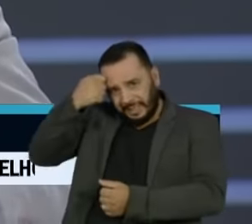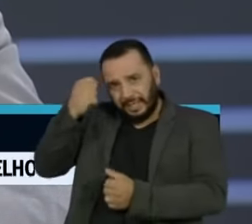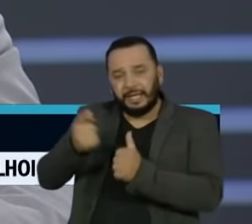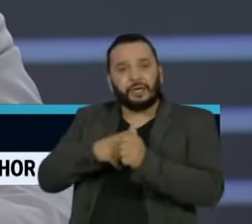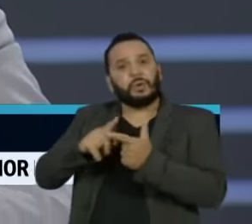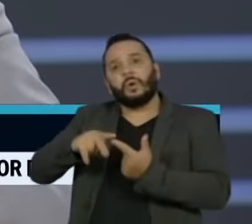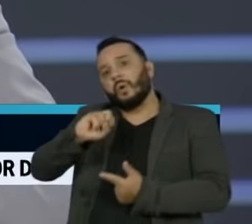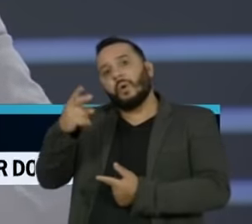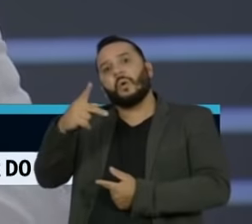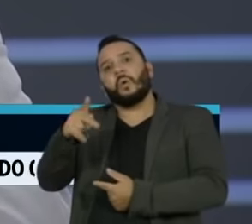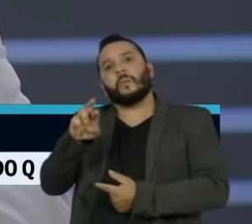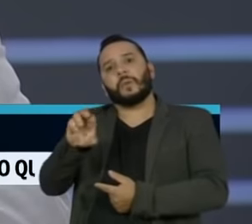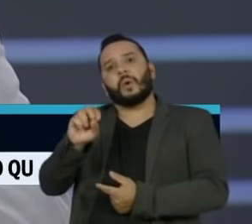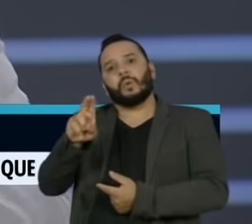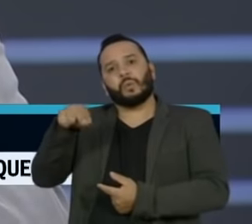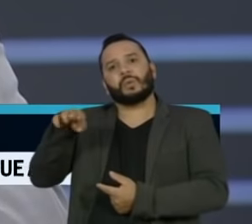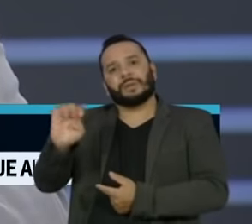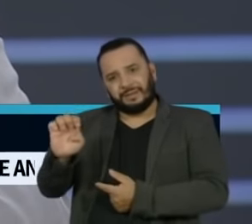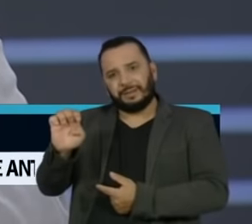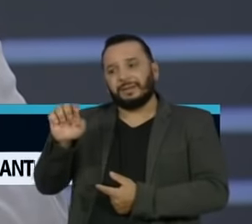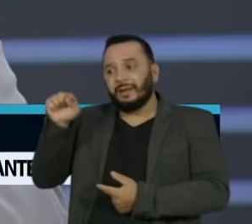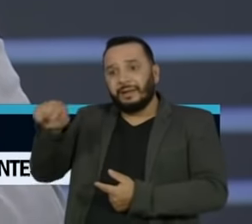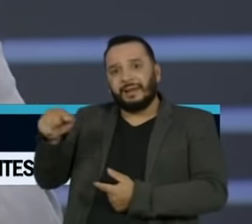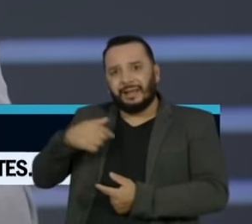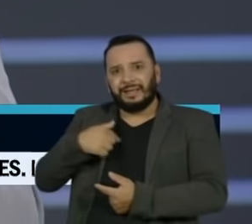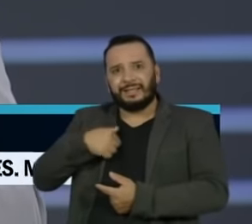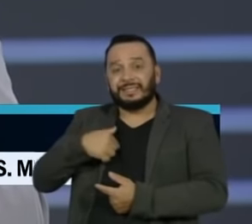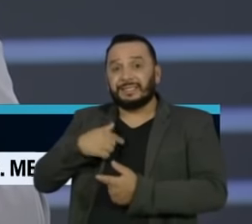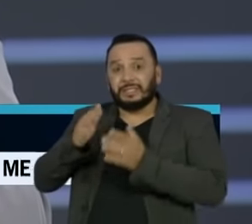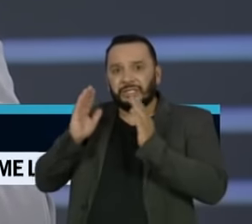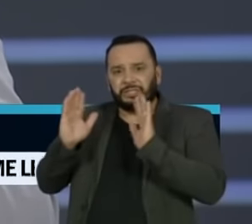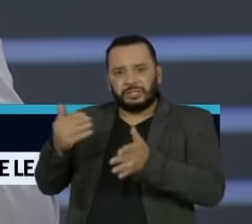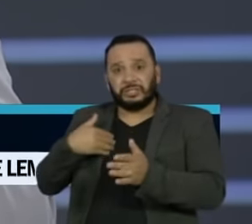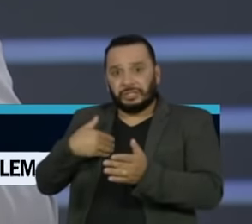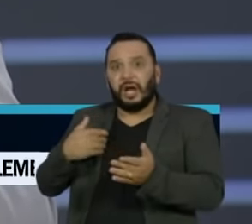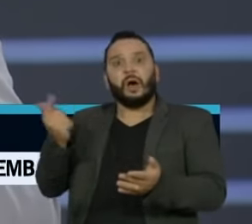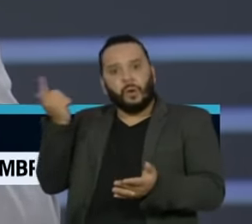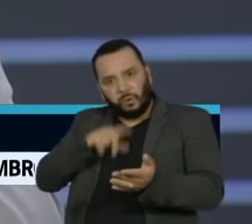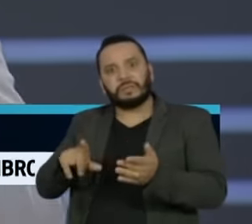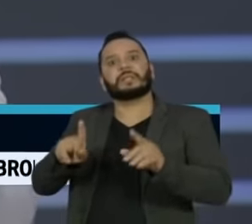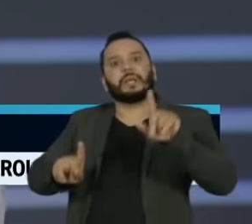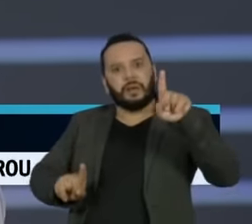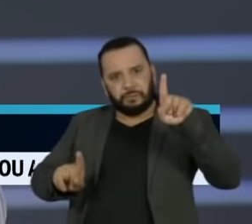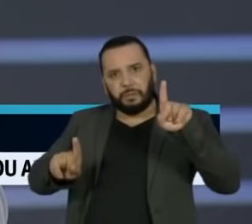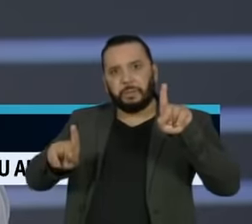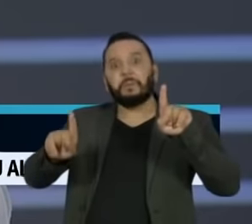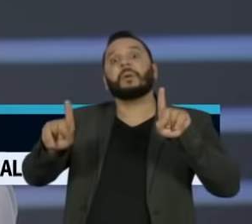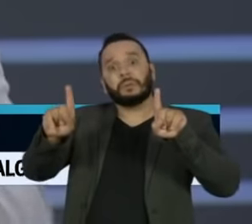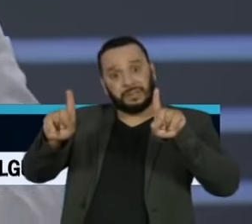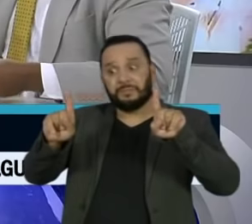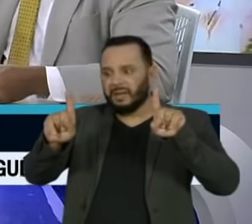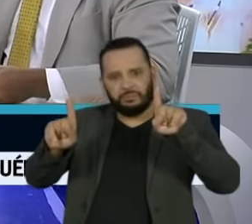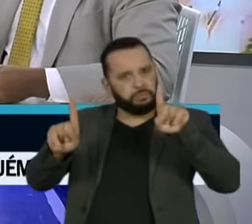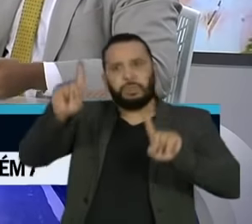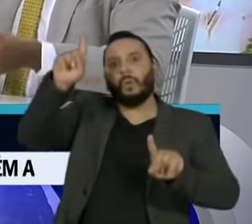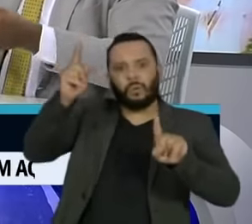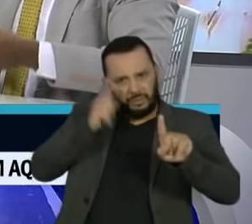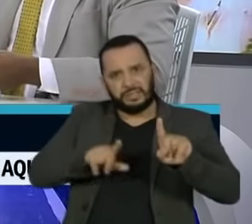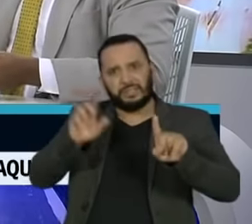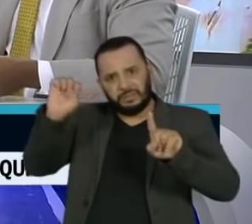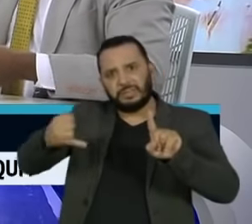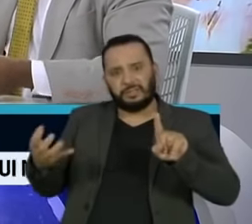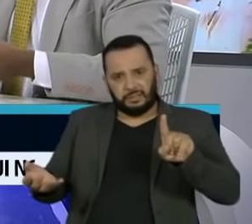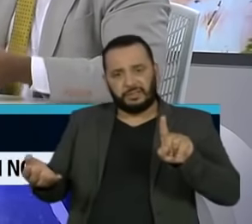ProUni que entraram no meio do caminho, eles não só equilibraram, como em algum momento eles até avançaram. O fato é que é o seguinte,